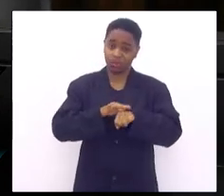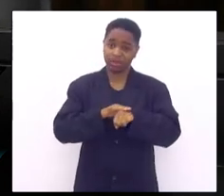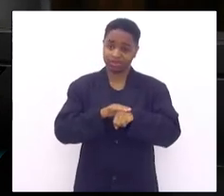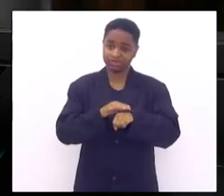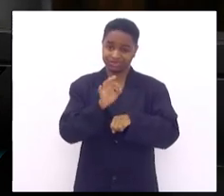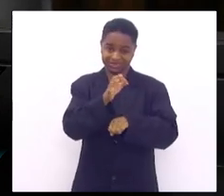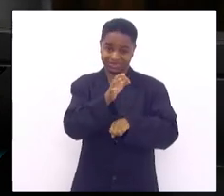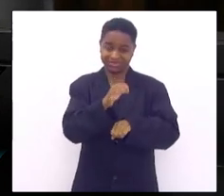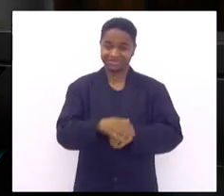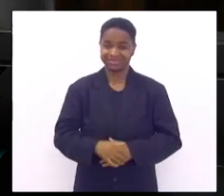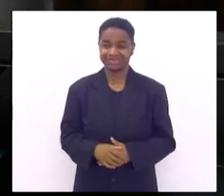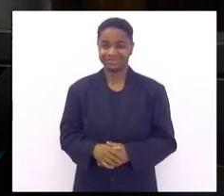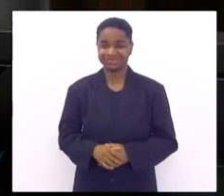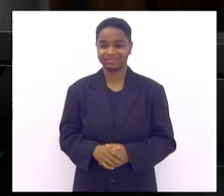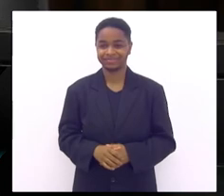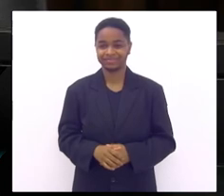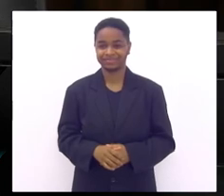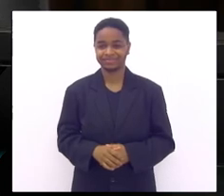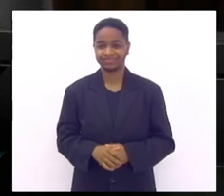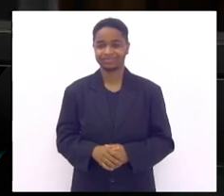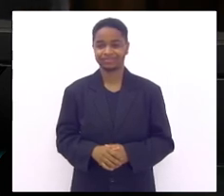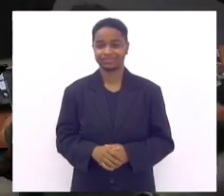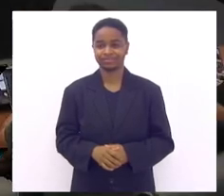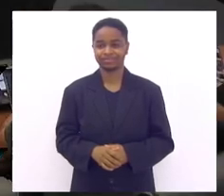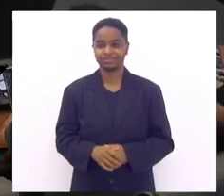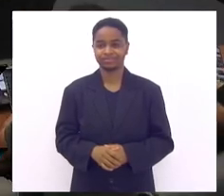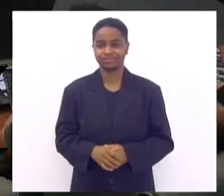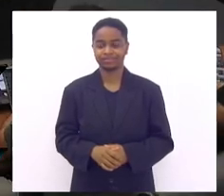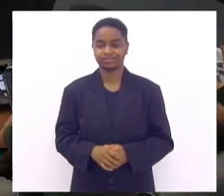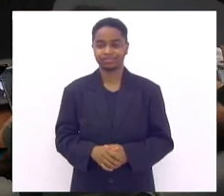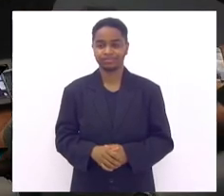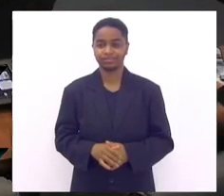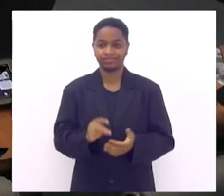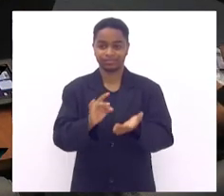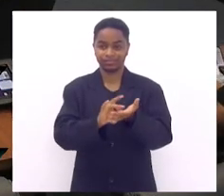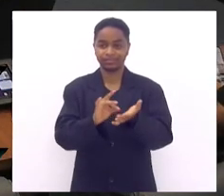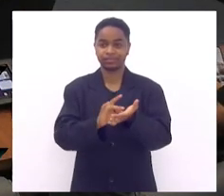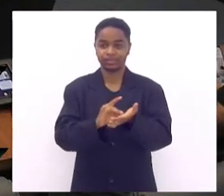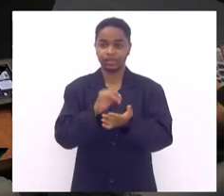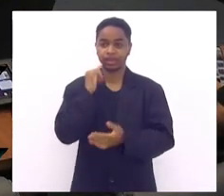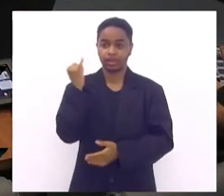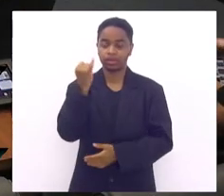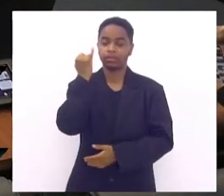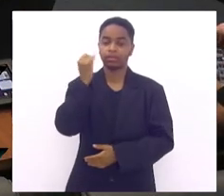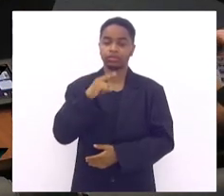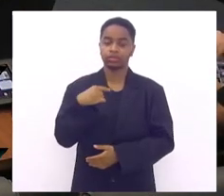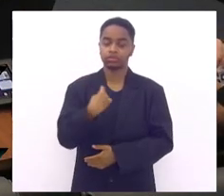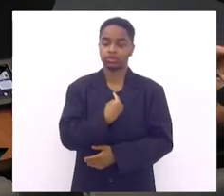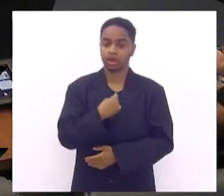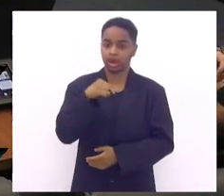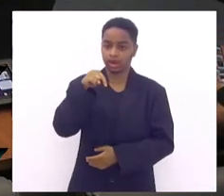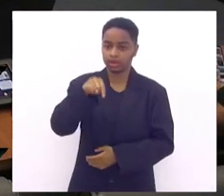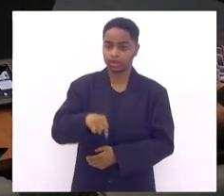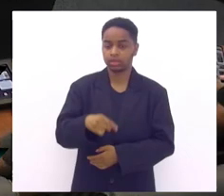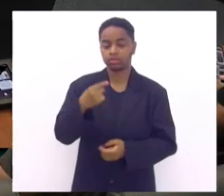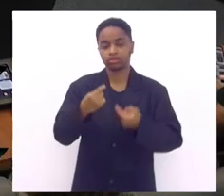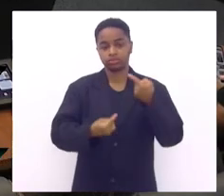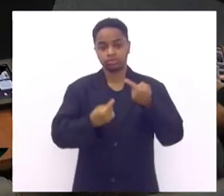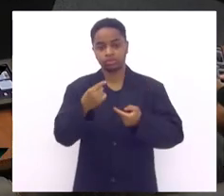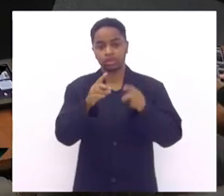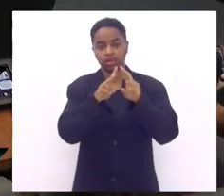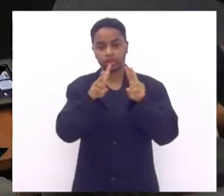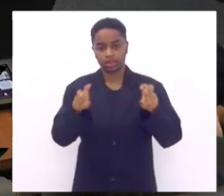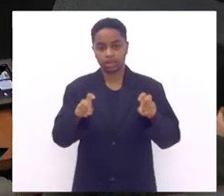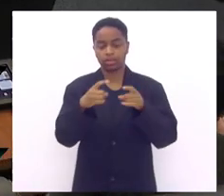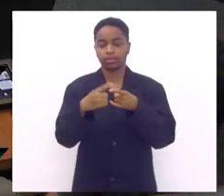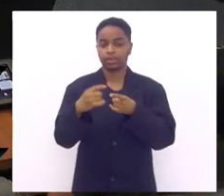não é Tiago? nem brinca mas verdade é muito importante a gente estar aqui falando sobre isso é um tema muito